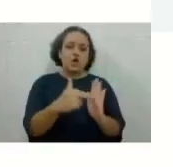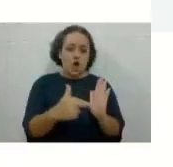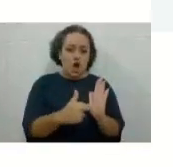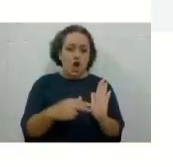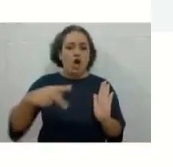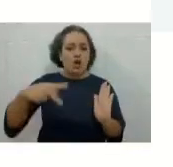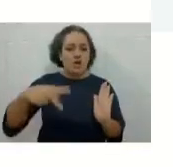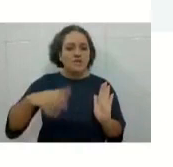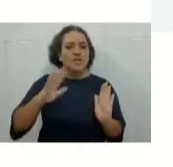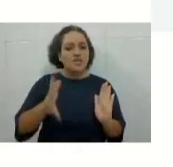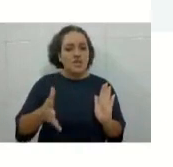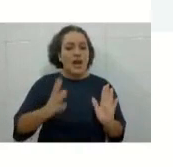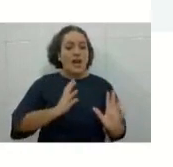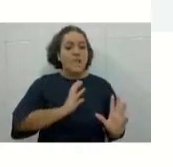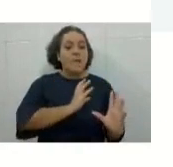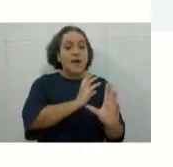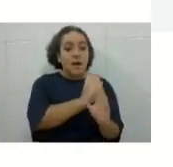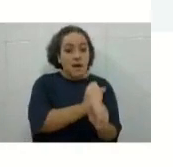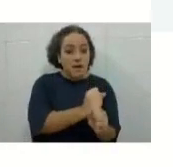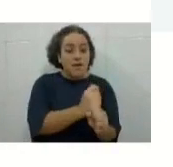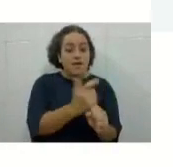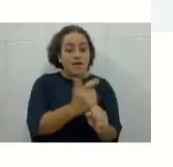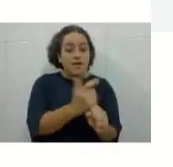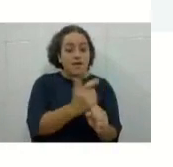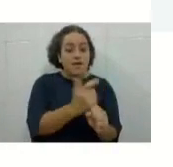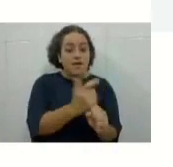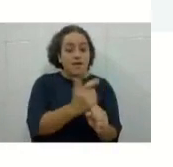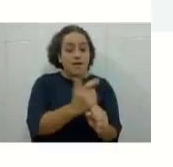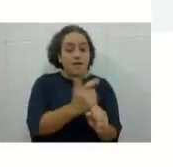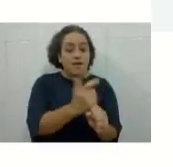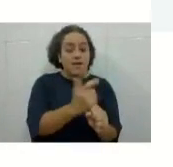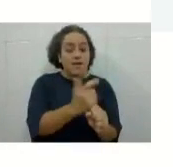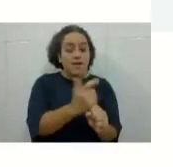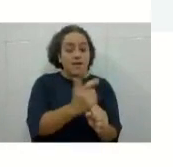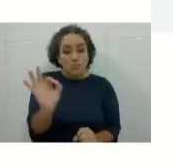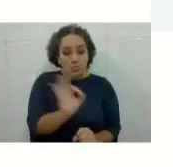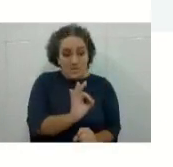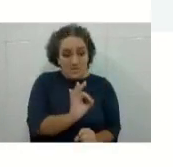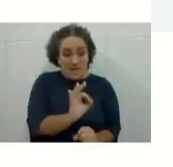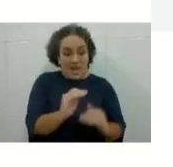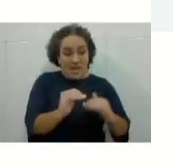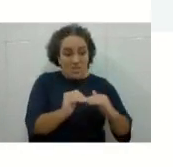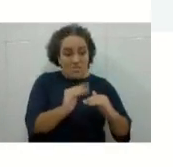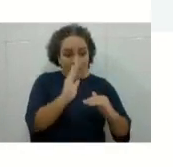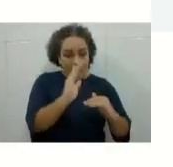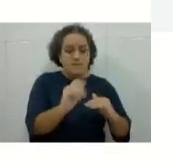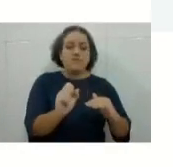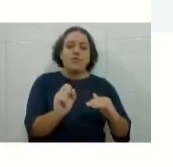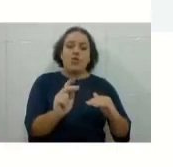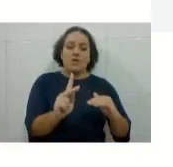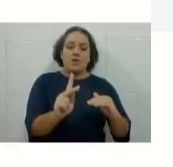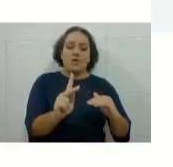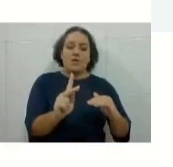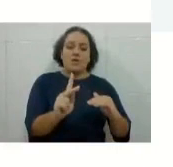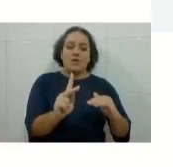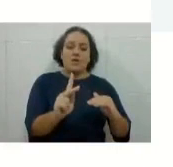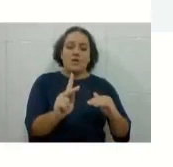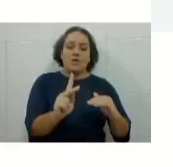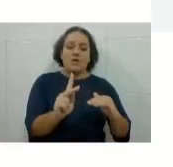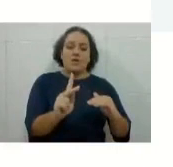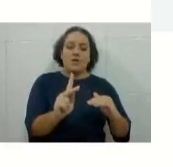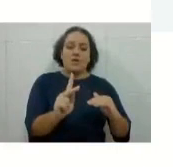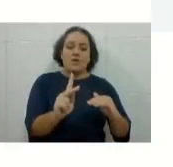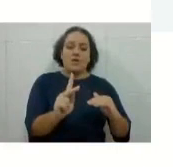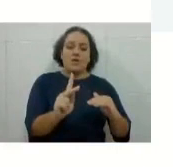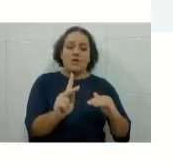distribuída aqui ou não. Se vocês não conseguiram 60% das notas distribuídas entre as semanas um e